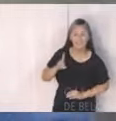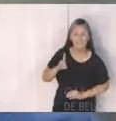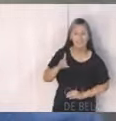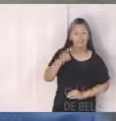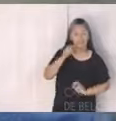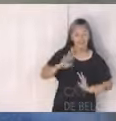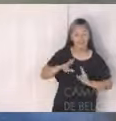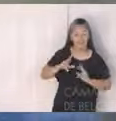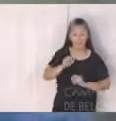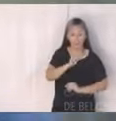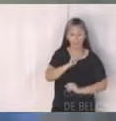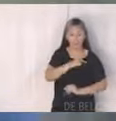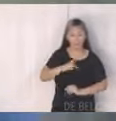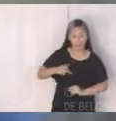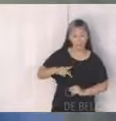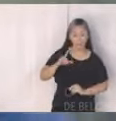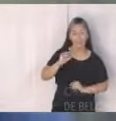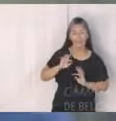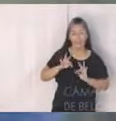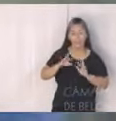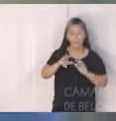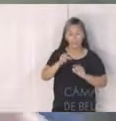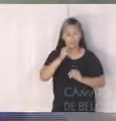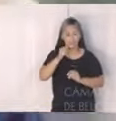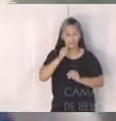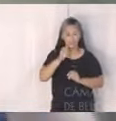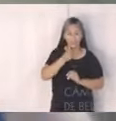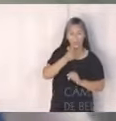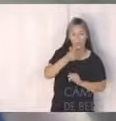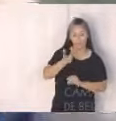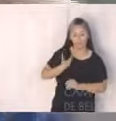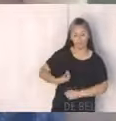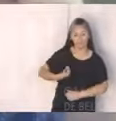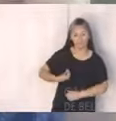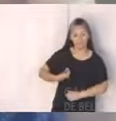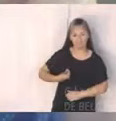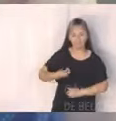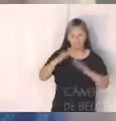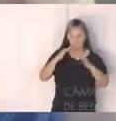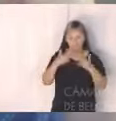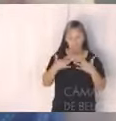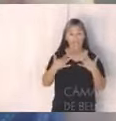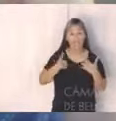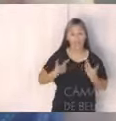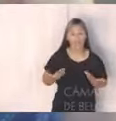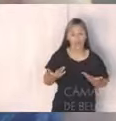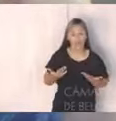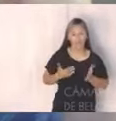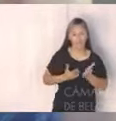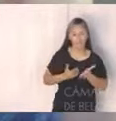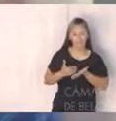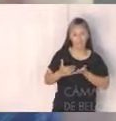presidente Bruno Miranda. Bom dia a todos e a todas que nos acompanham. Eu vou já iniciar a apresentação que